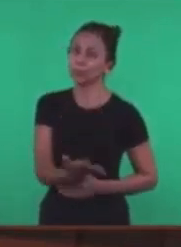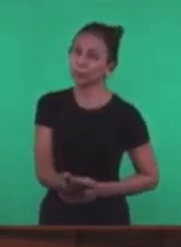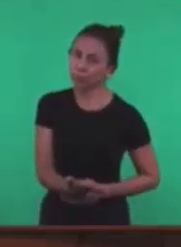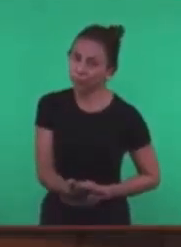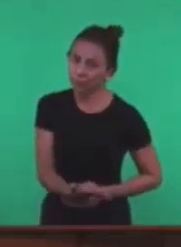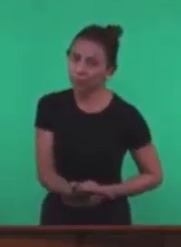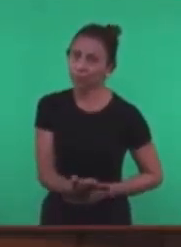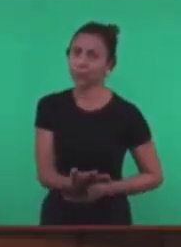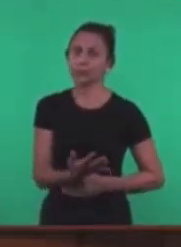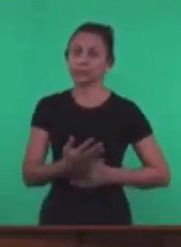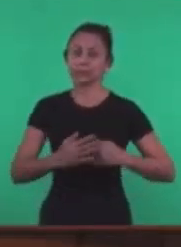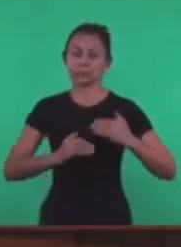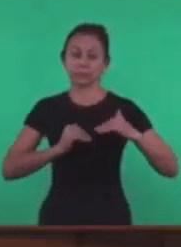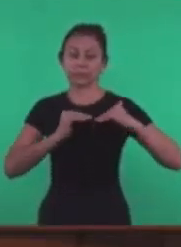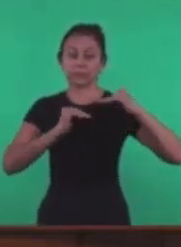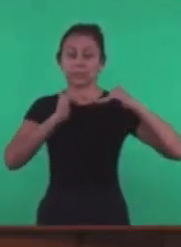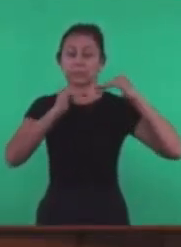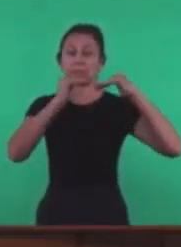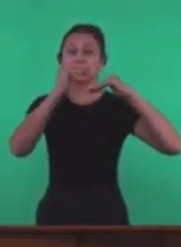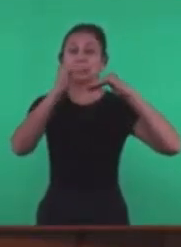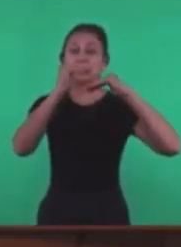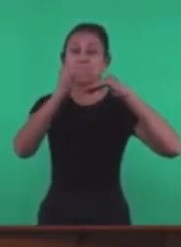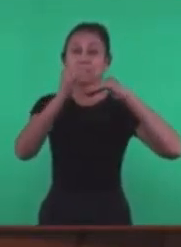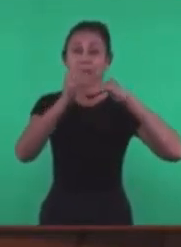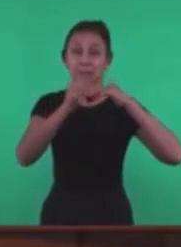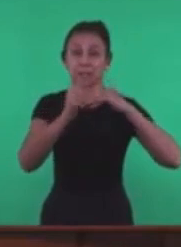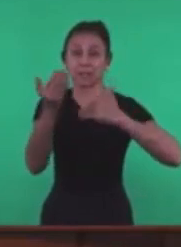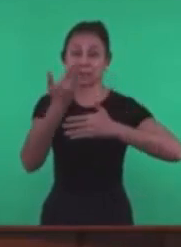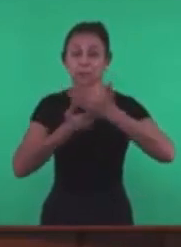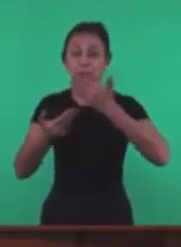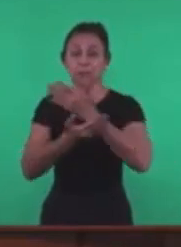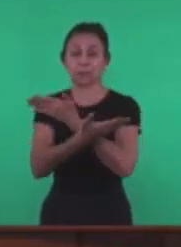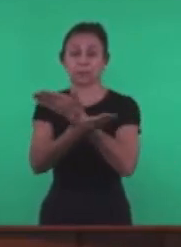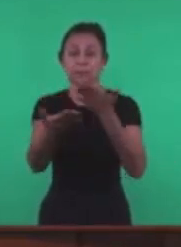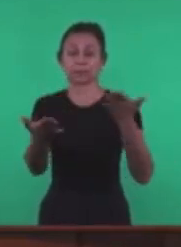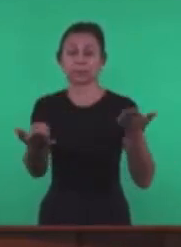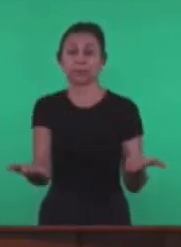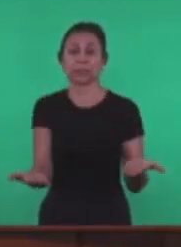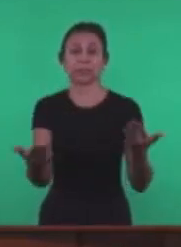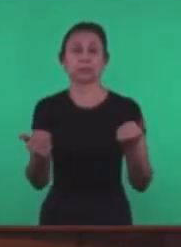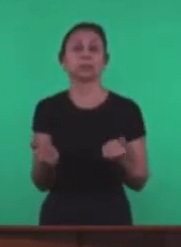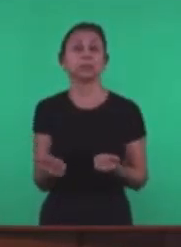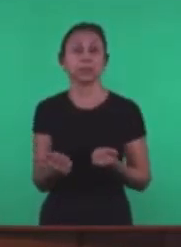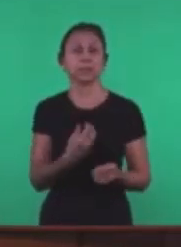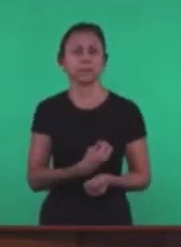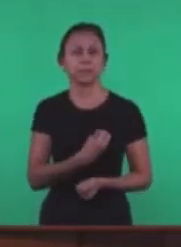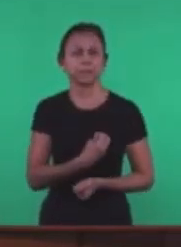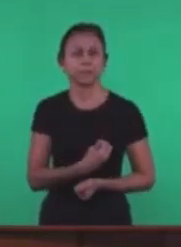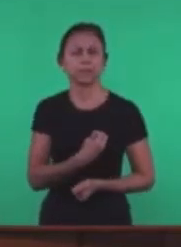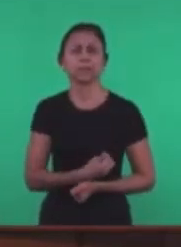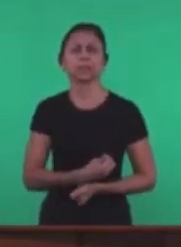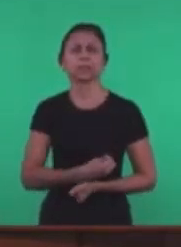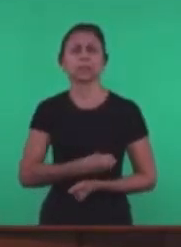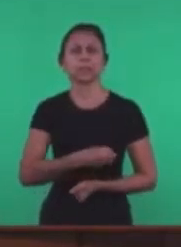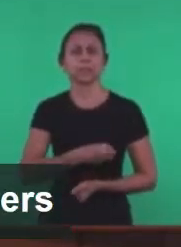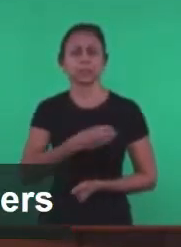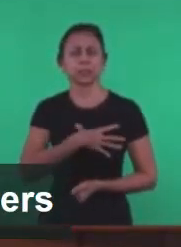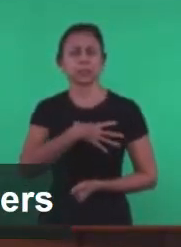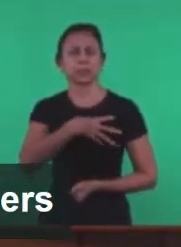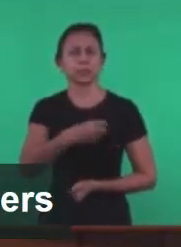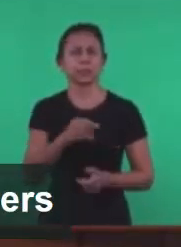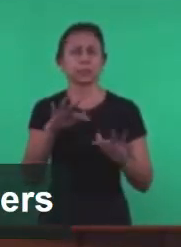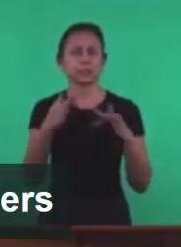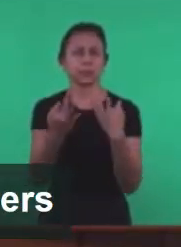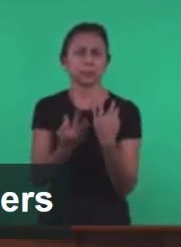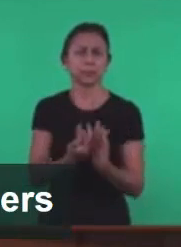Trazer Vida Para aqueles Que estão em nossa volta São os nossos filhos Nossos irmãos Nossos vizinhos Familiares